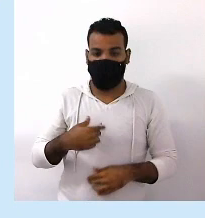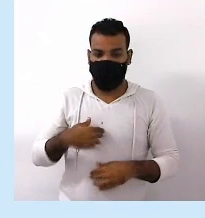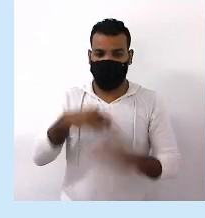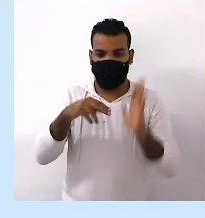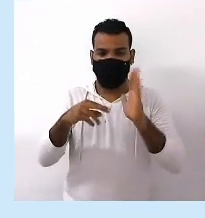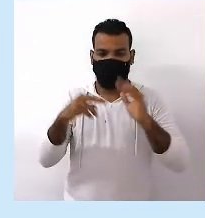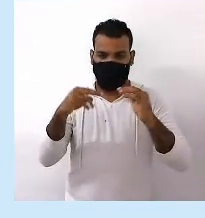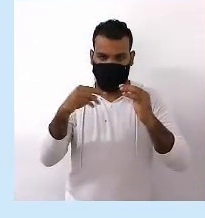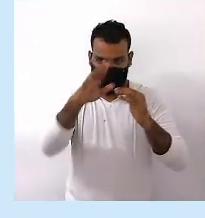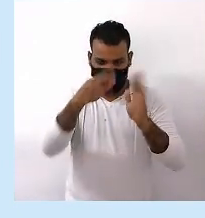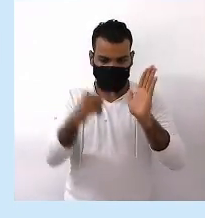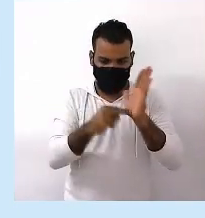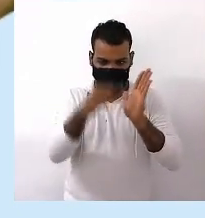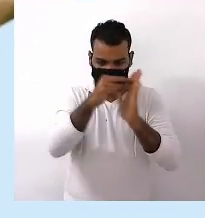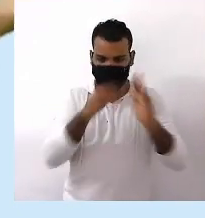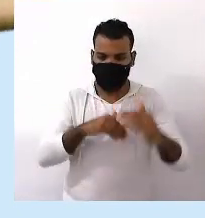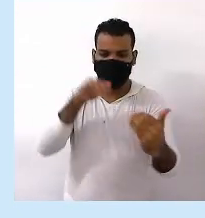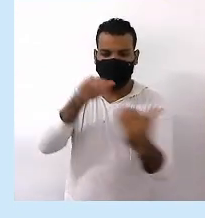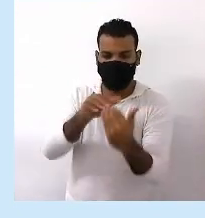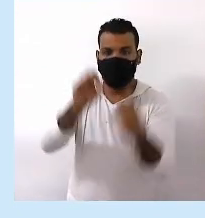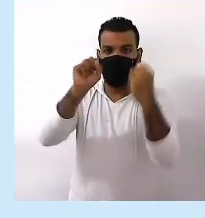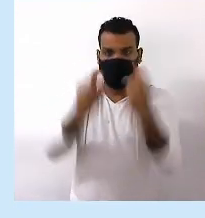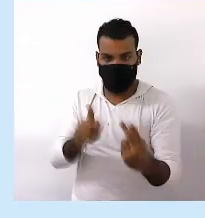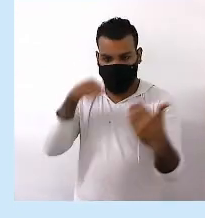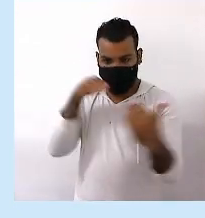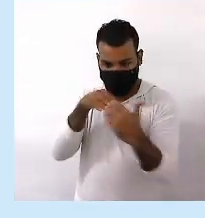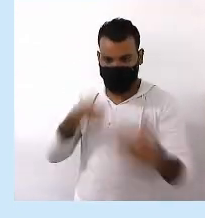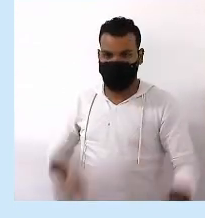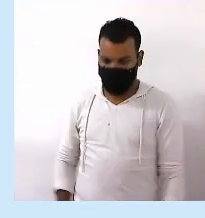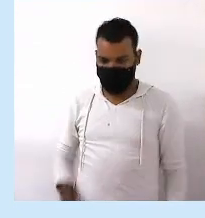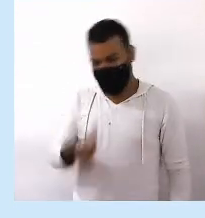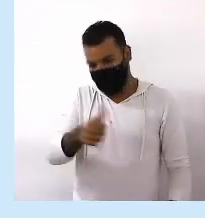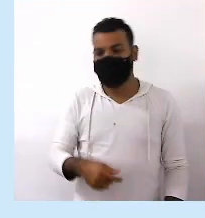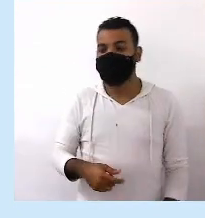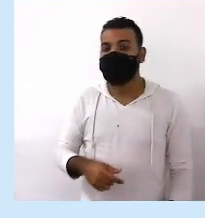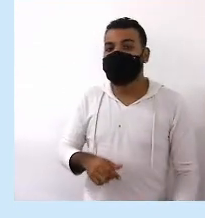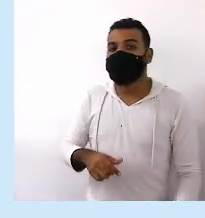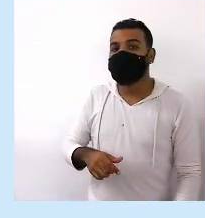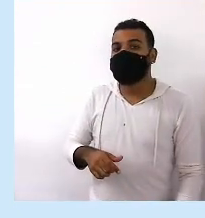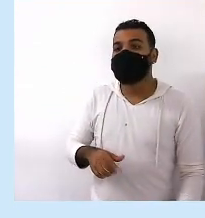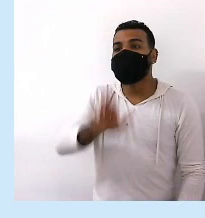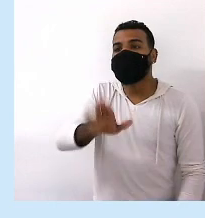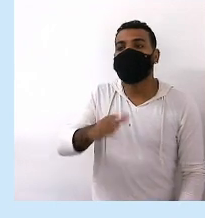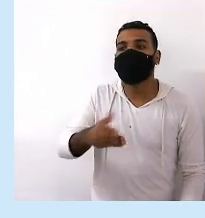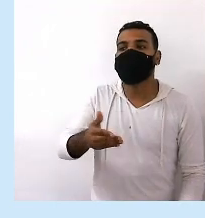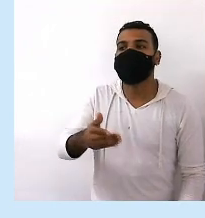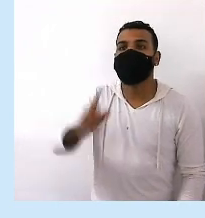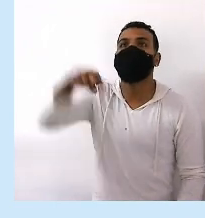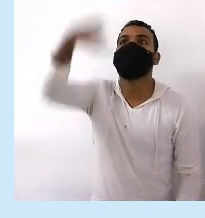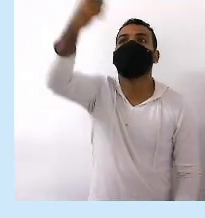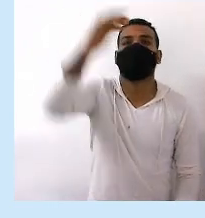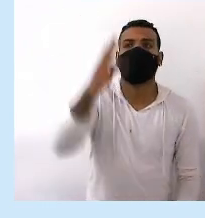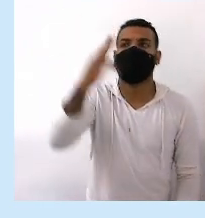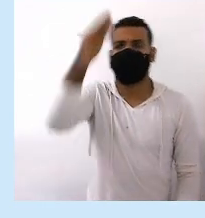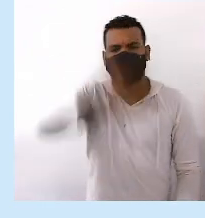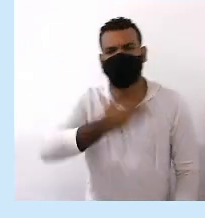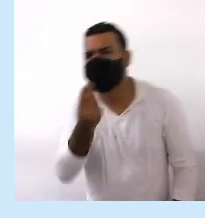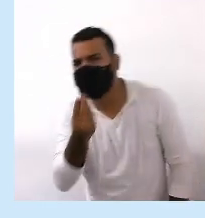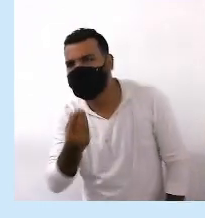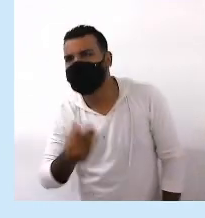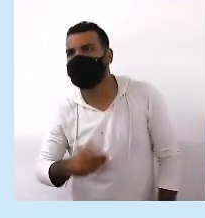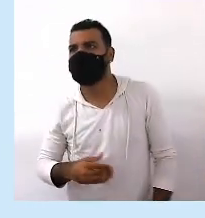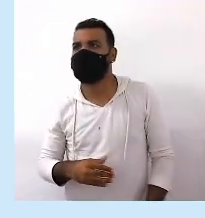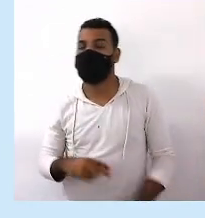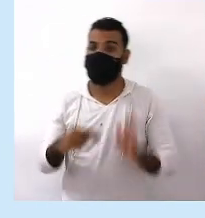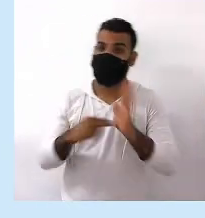O acordo verbal? Por mais que isso Acontecia antigamente Antigamente Gente As normas Elas estavam